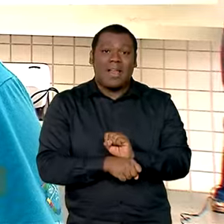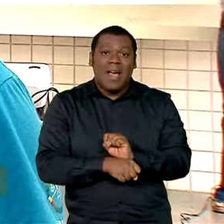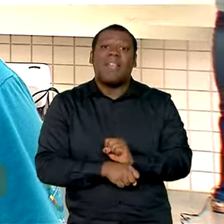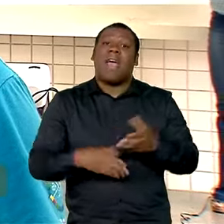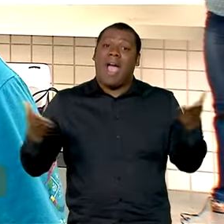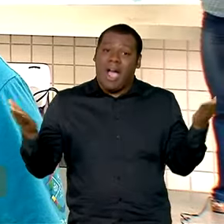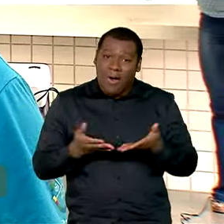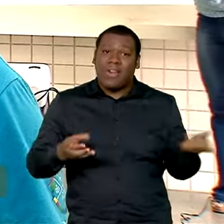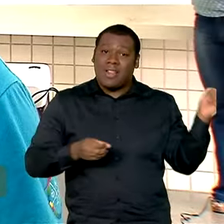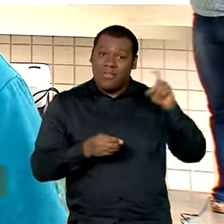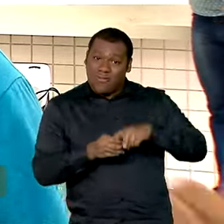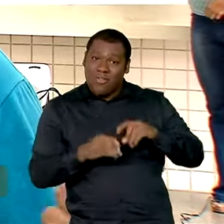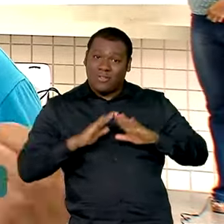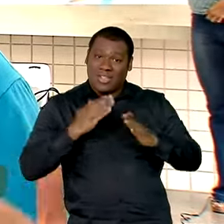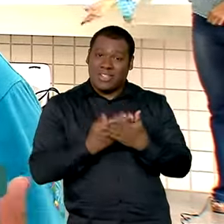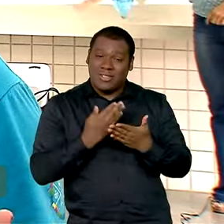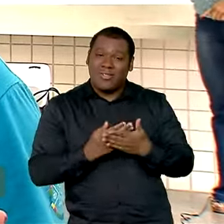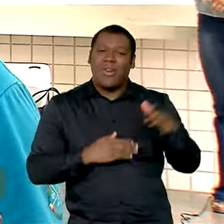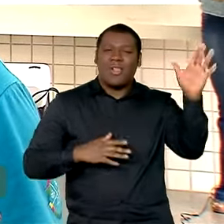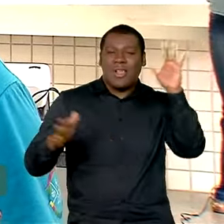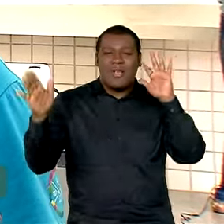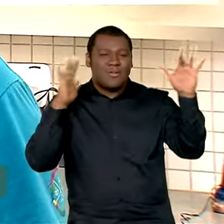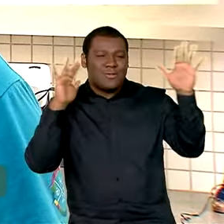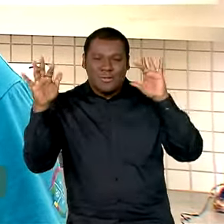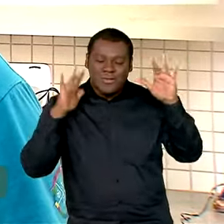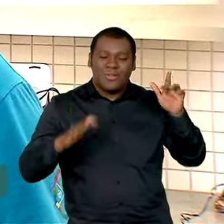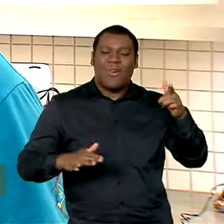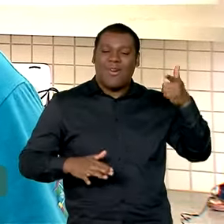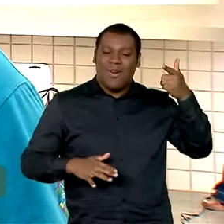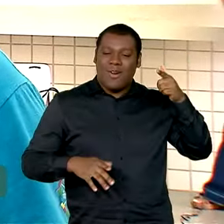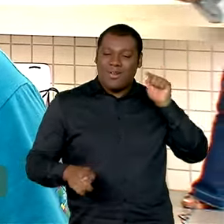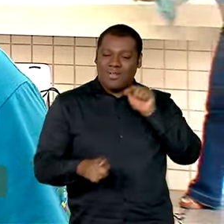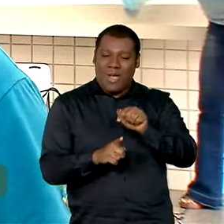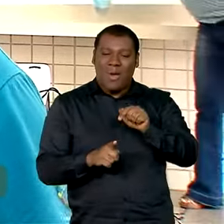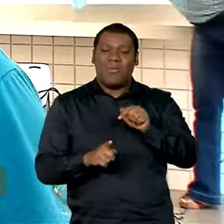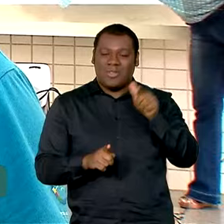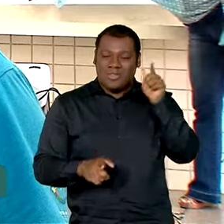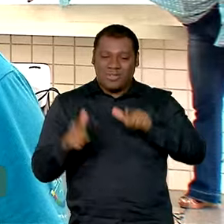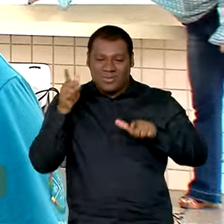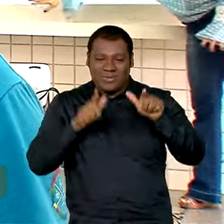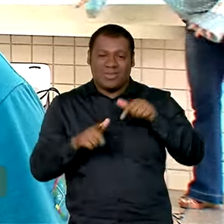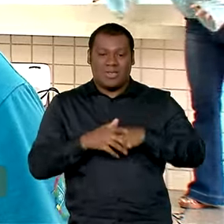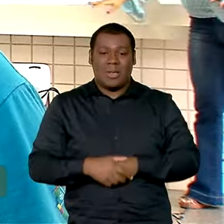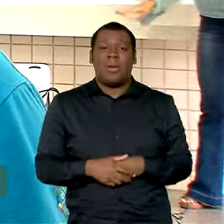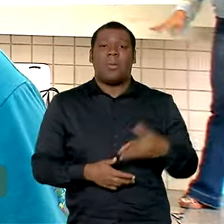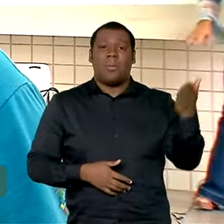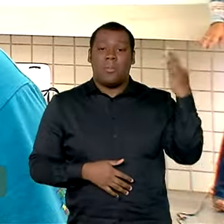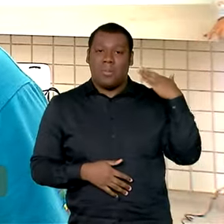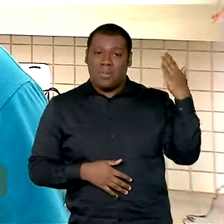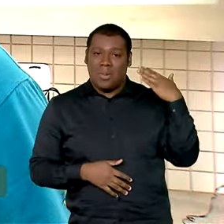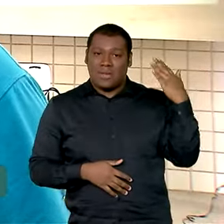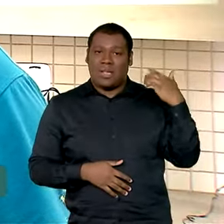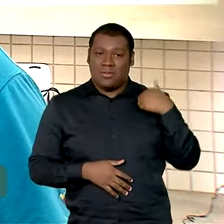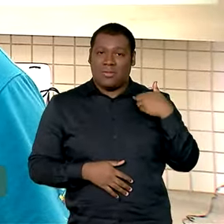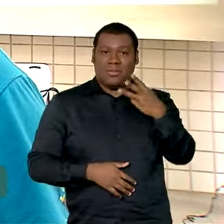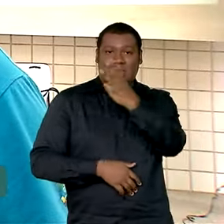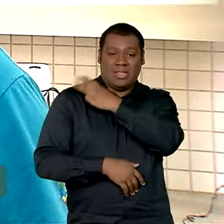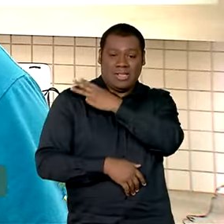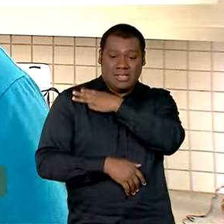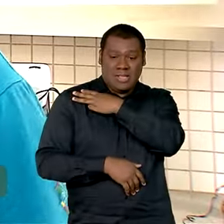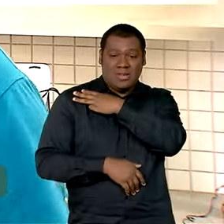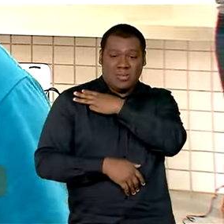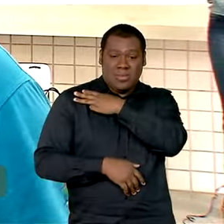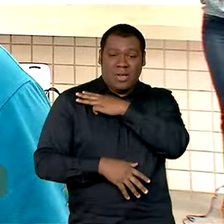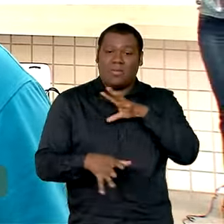sonhar e como eu falei para ele já nesses dias, que hoje em dia a gente, quando eu me formei há 20 anos atrás, tudo era pago.